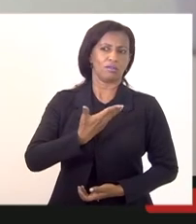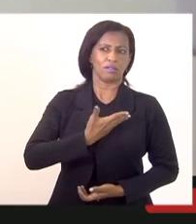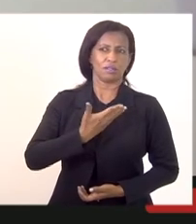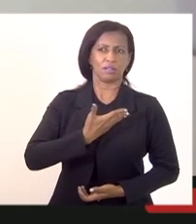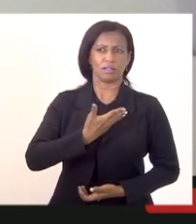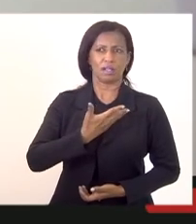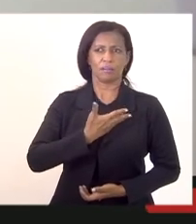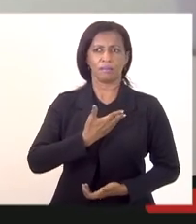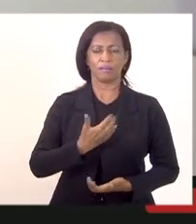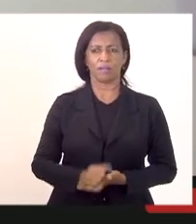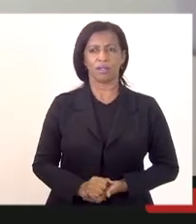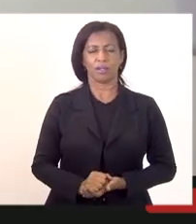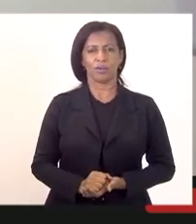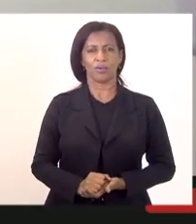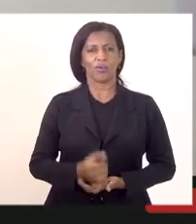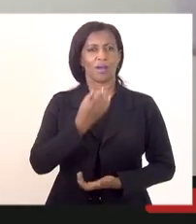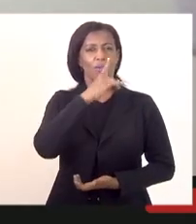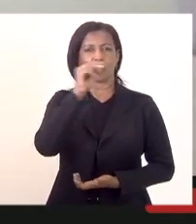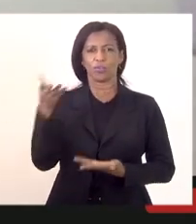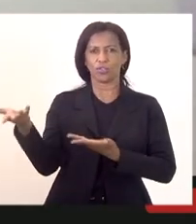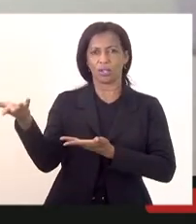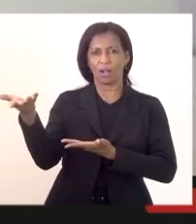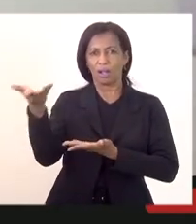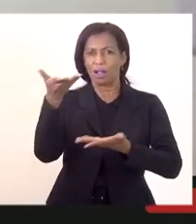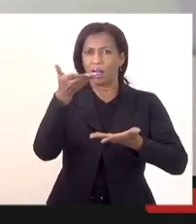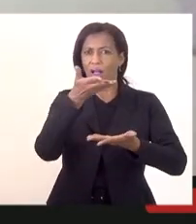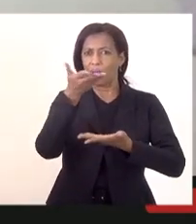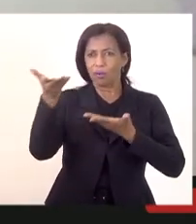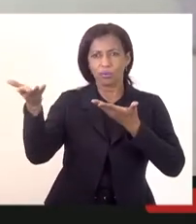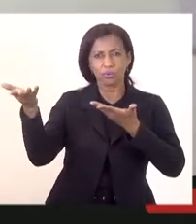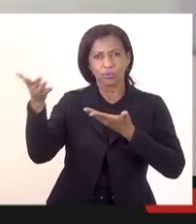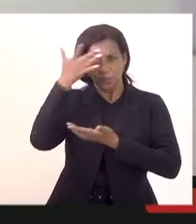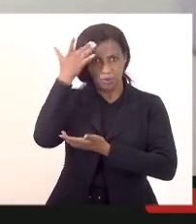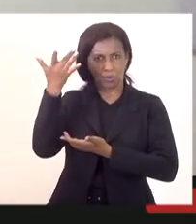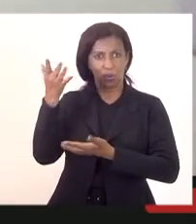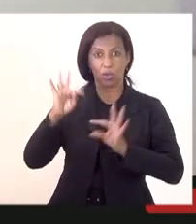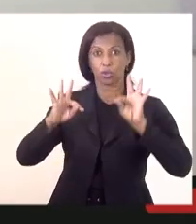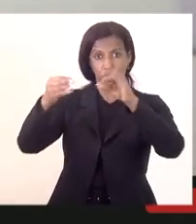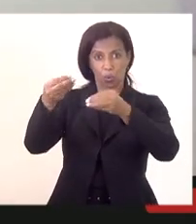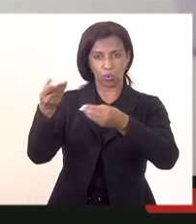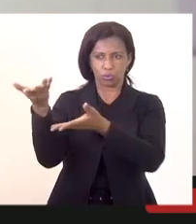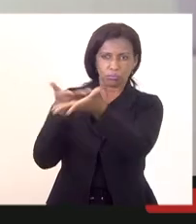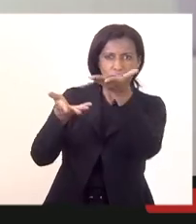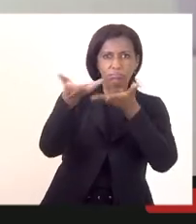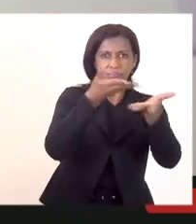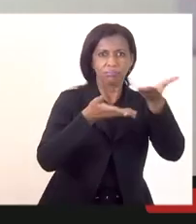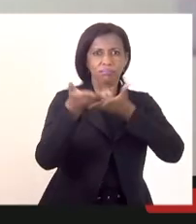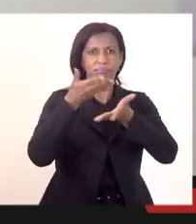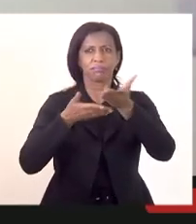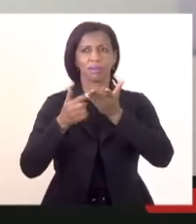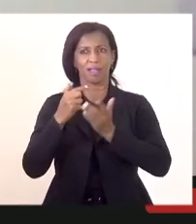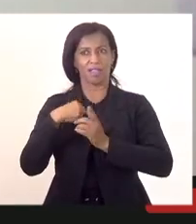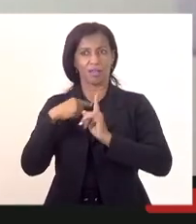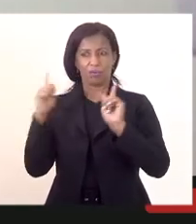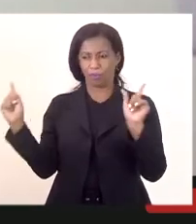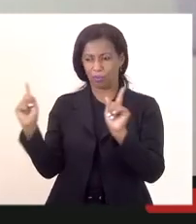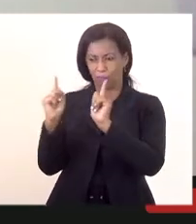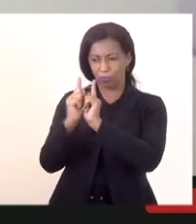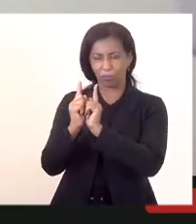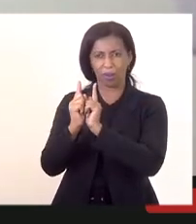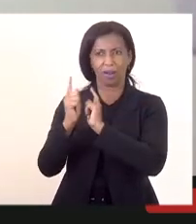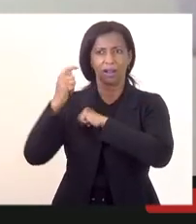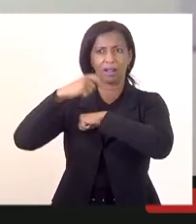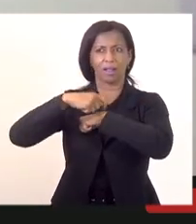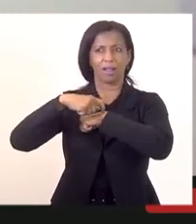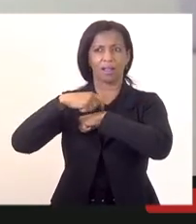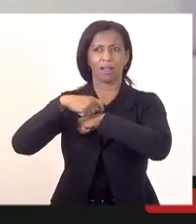e a todos os participantes, porque eu não sei se eu vou conseguir participar da audiência inteira. Eu vou muito brevemente colocar um ponto que tem preocupado